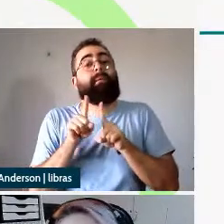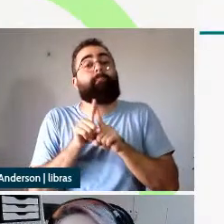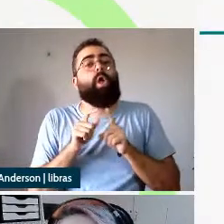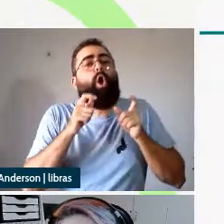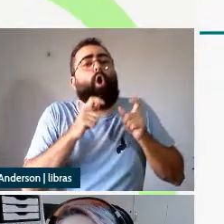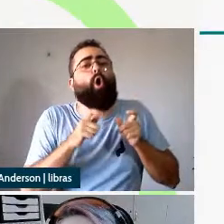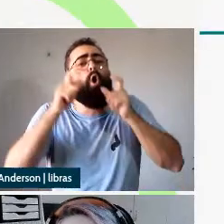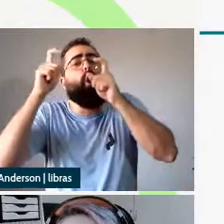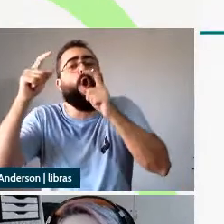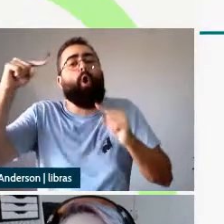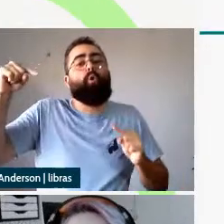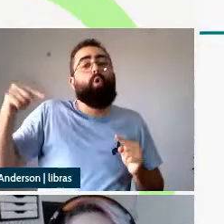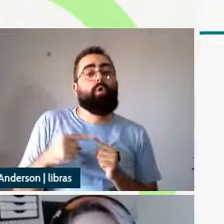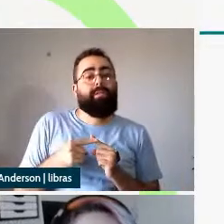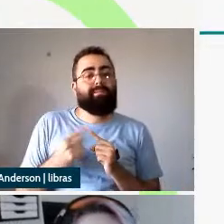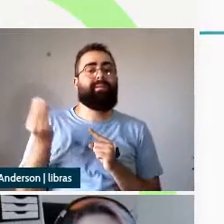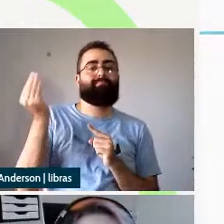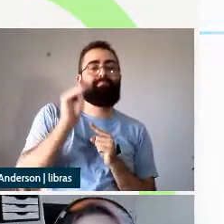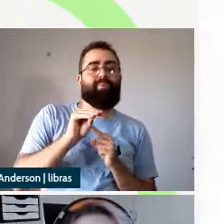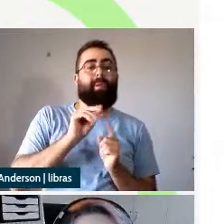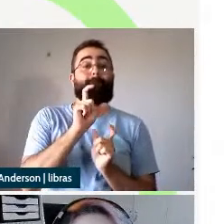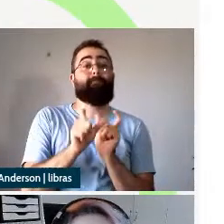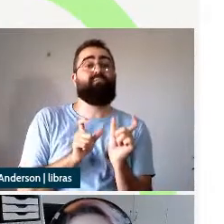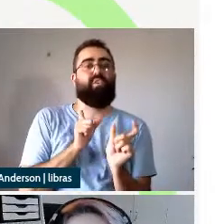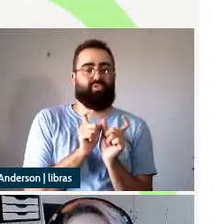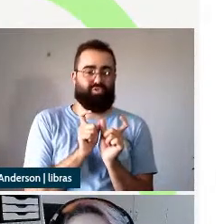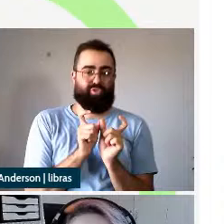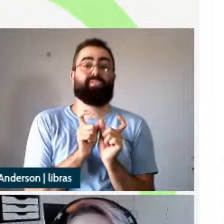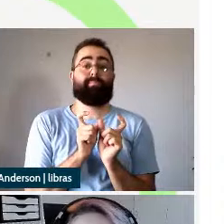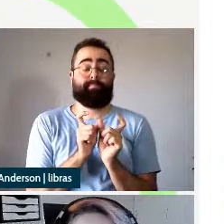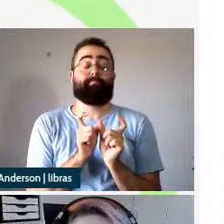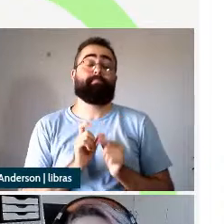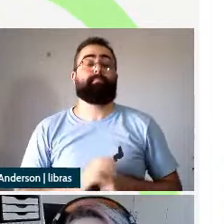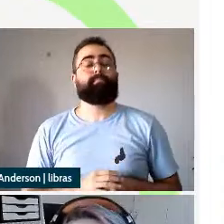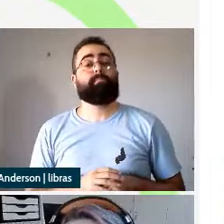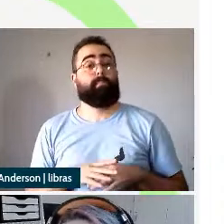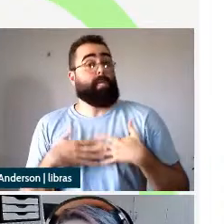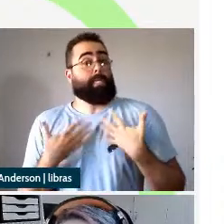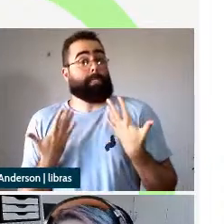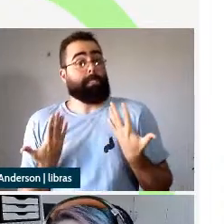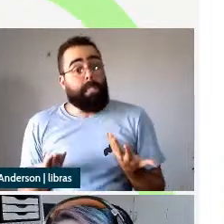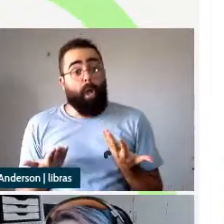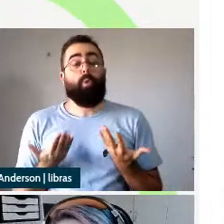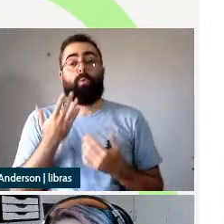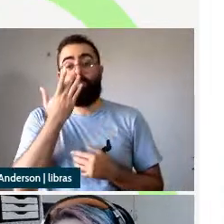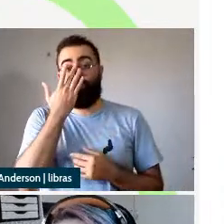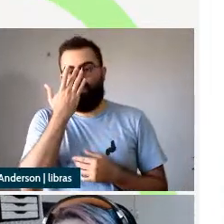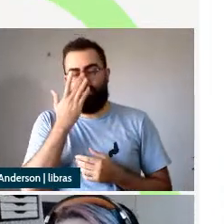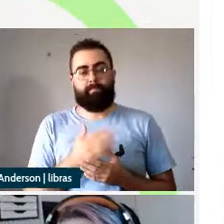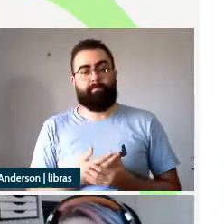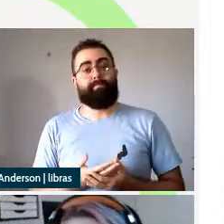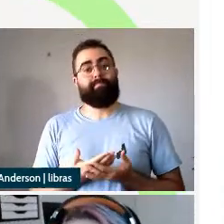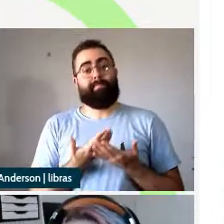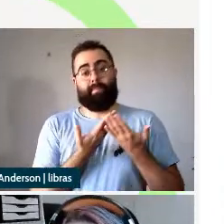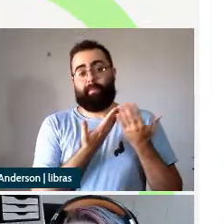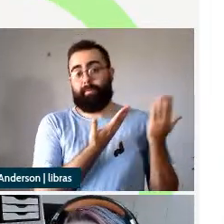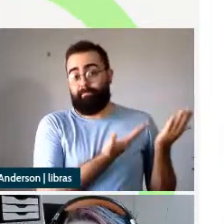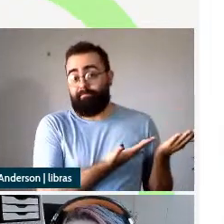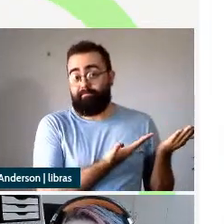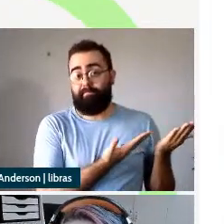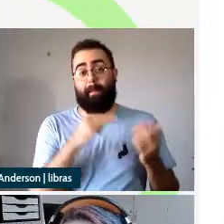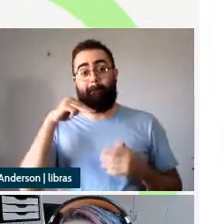inseridos na morfologia então nas estruturas do Medeiros a gente tem que as